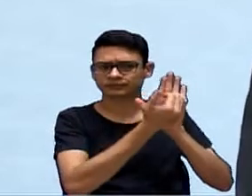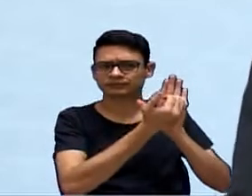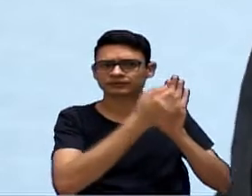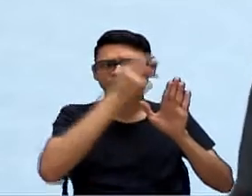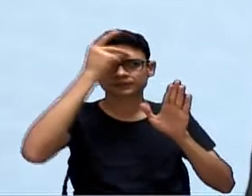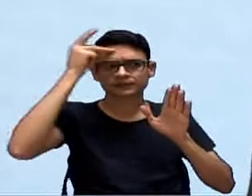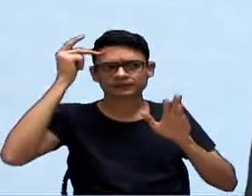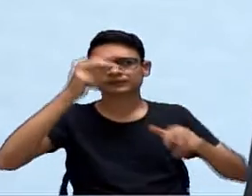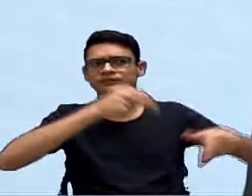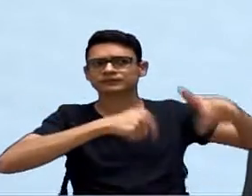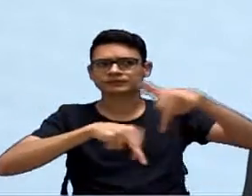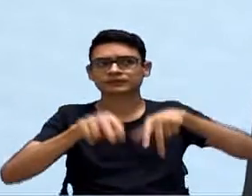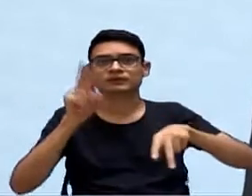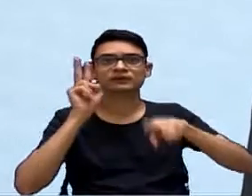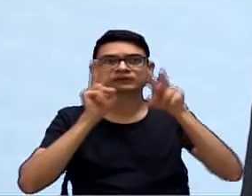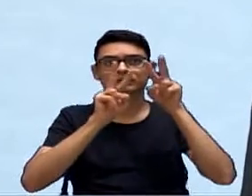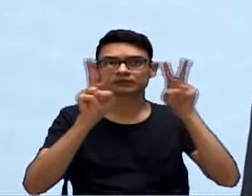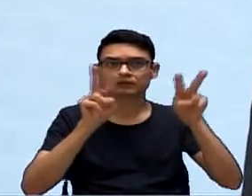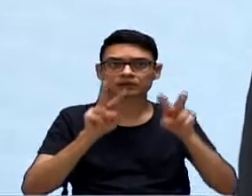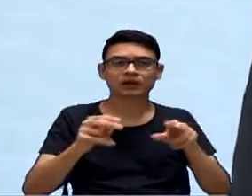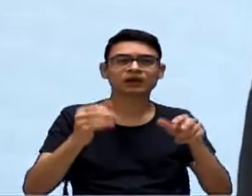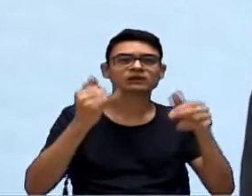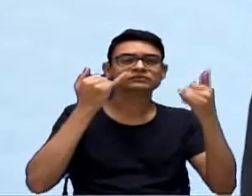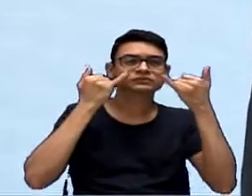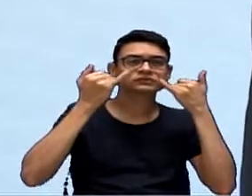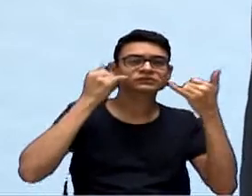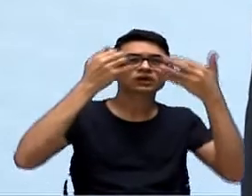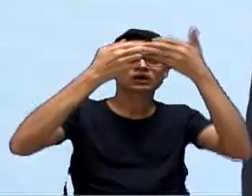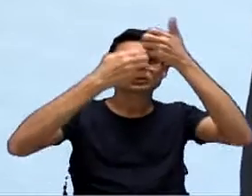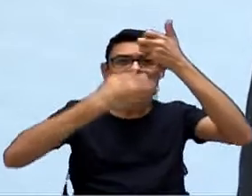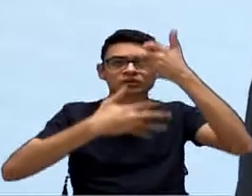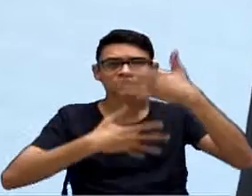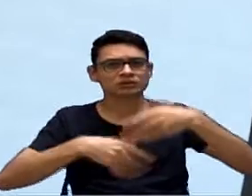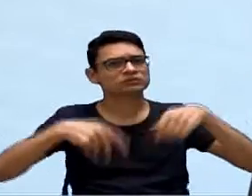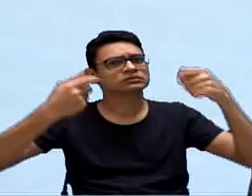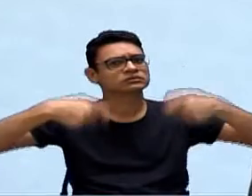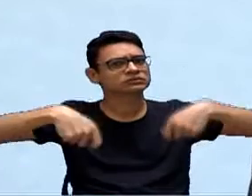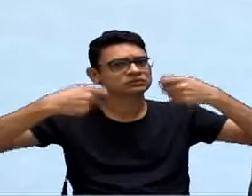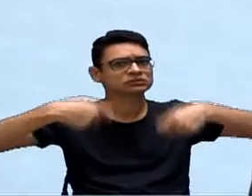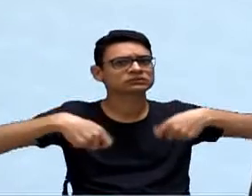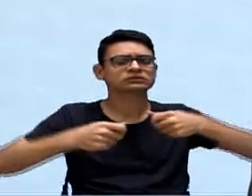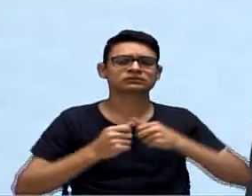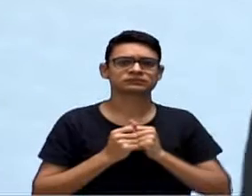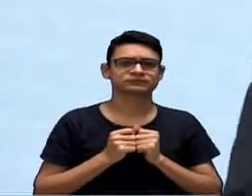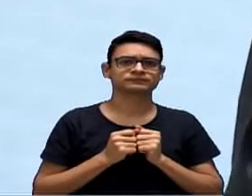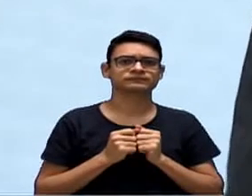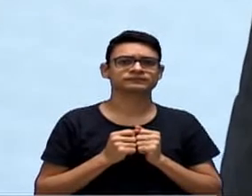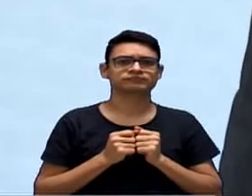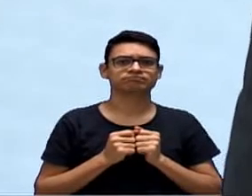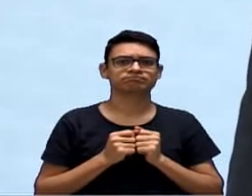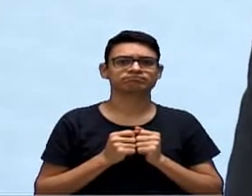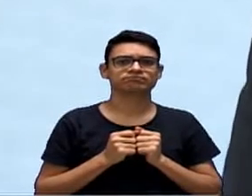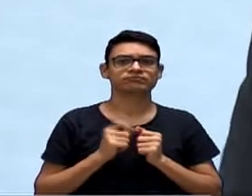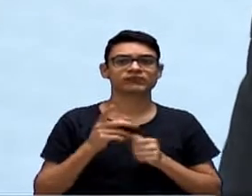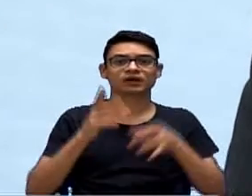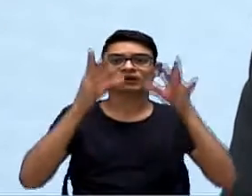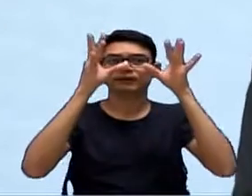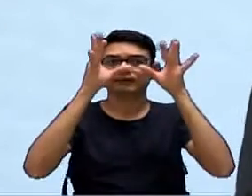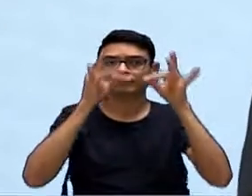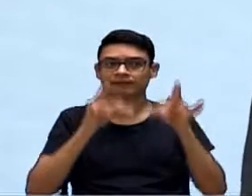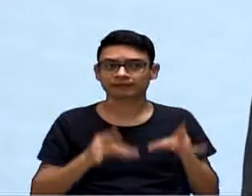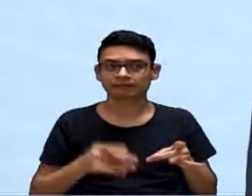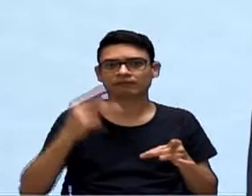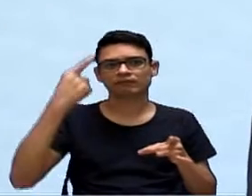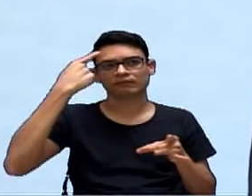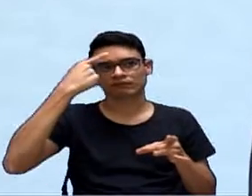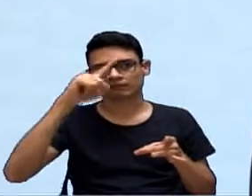esse acesso à informação, tenha acesso do detalhamento sobre a data,